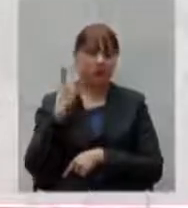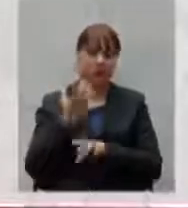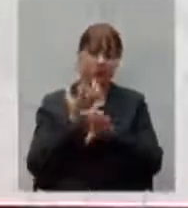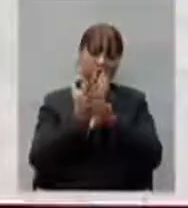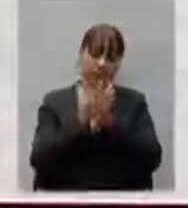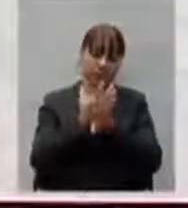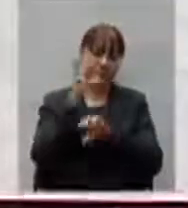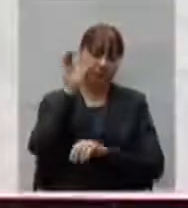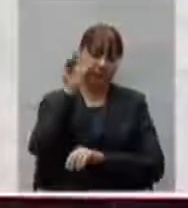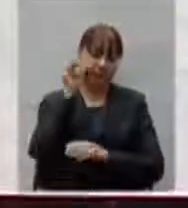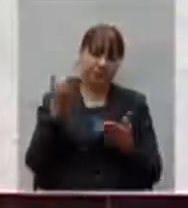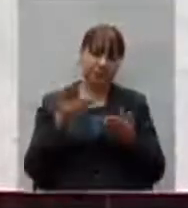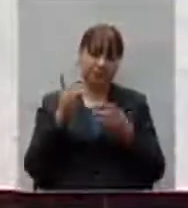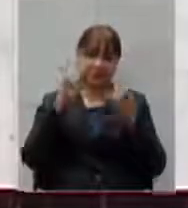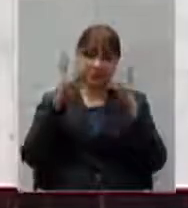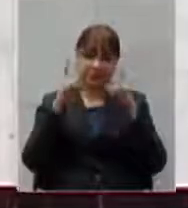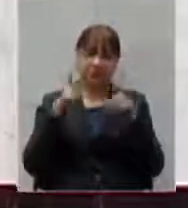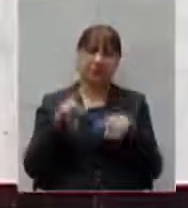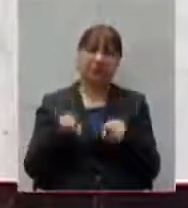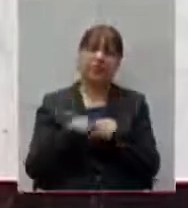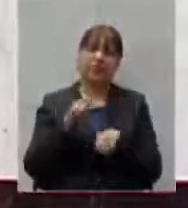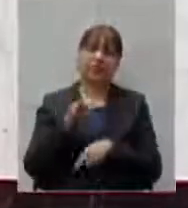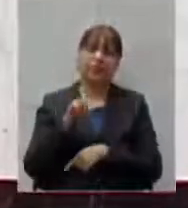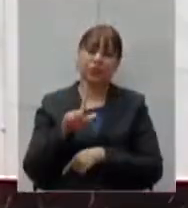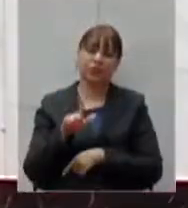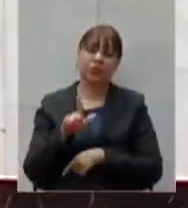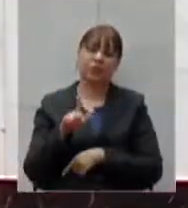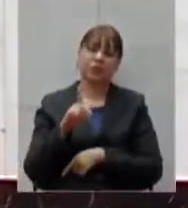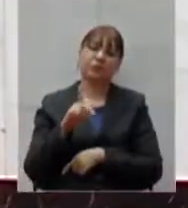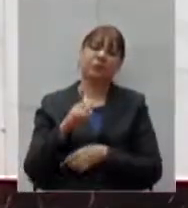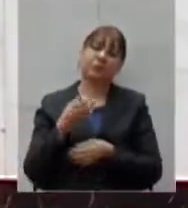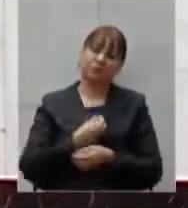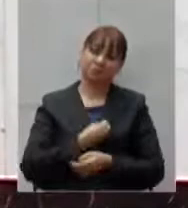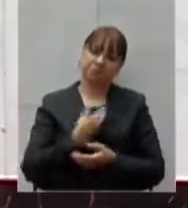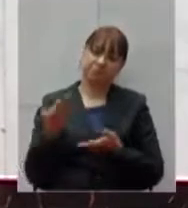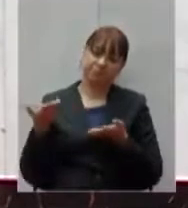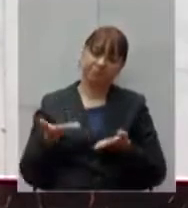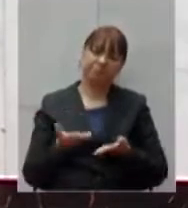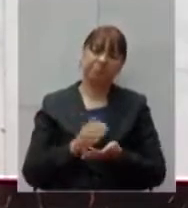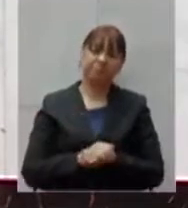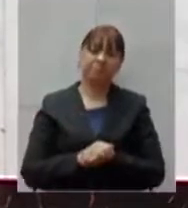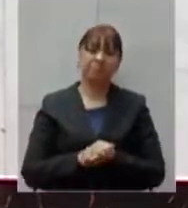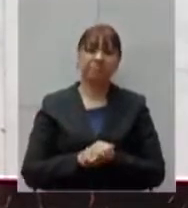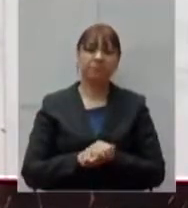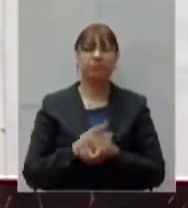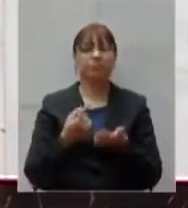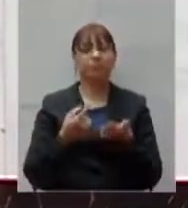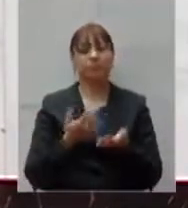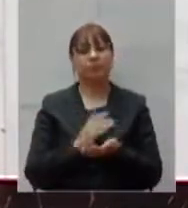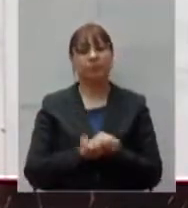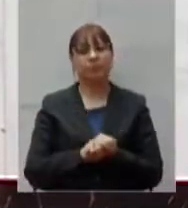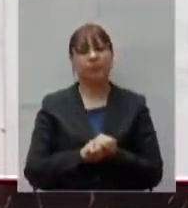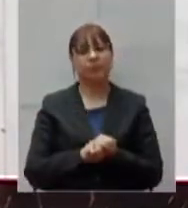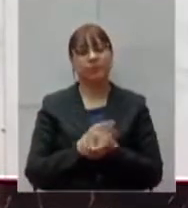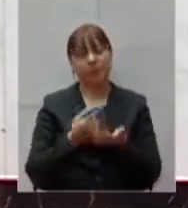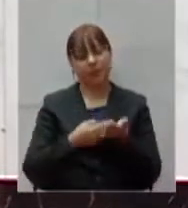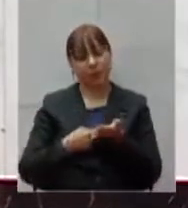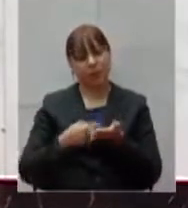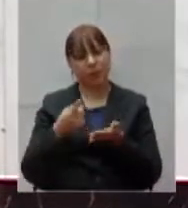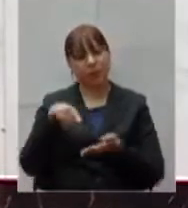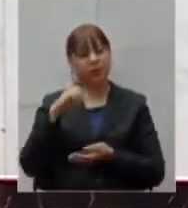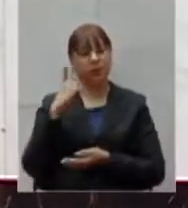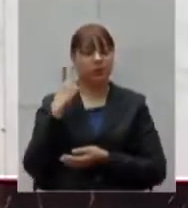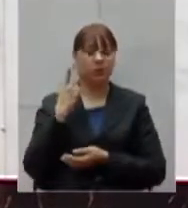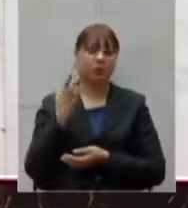remota aqui também o deputado Gil Pereira nosso agradecimento e convoca os deputados e os deputados